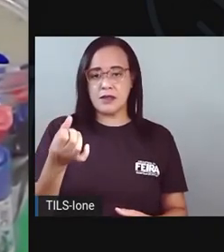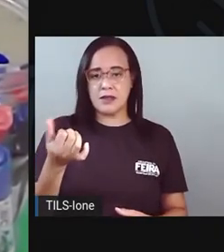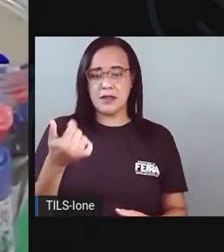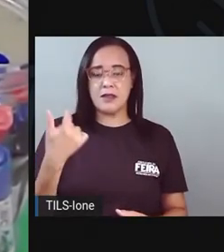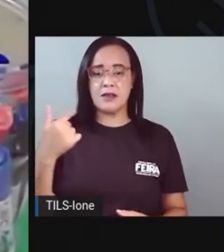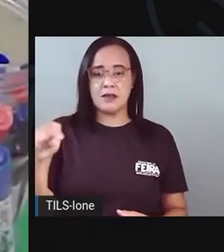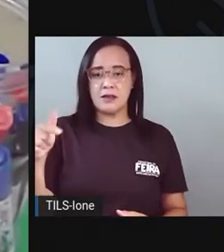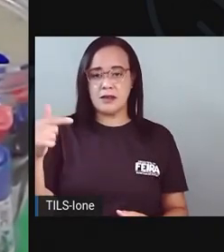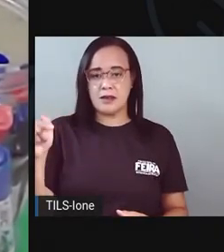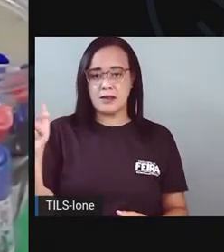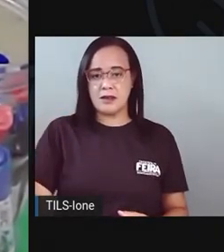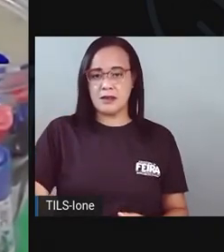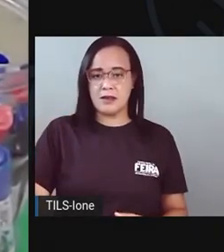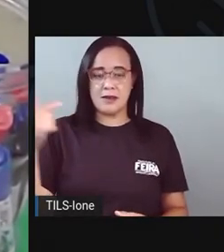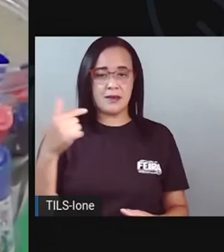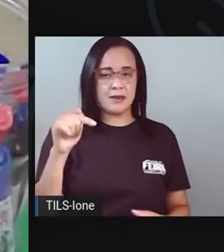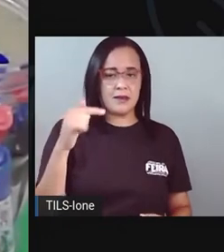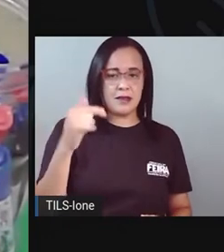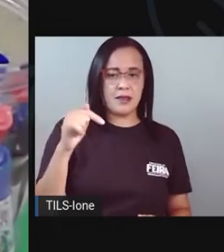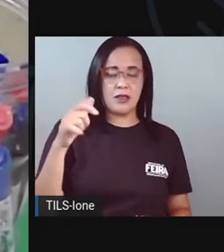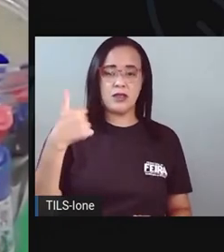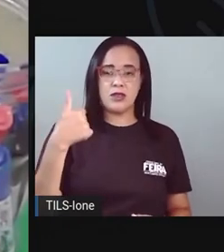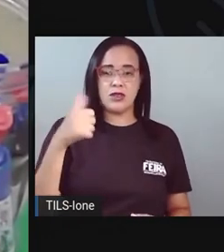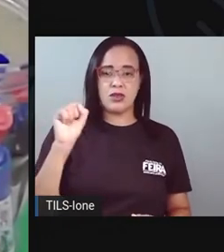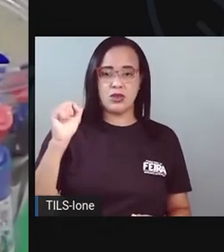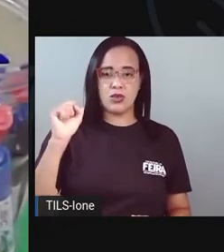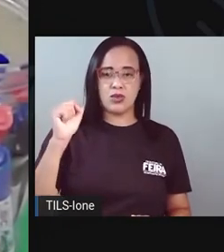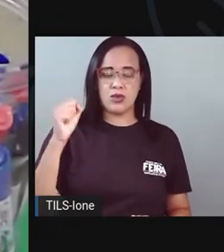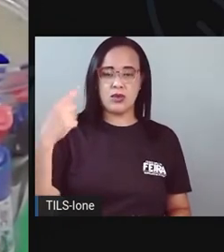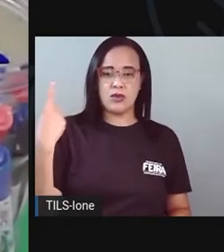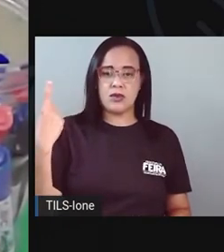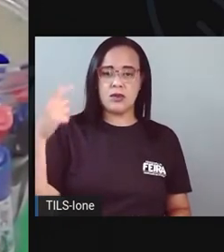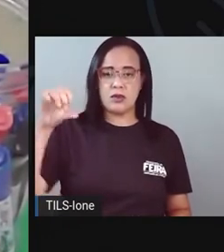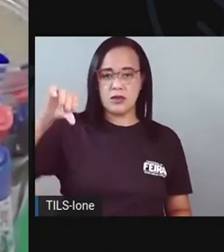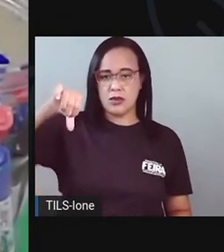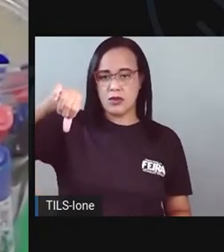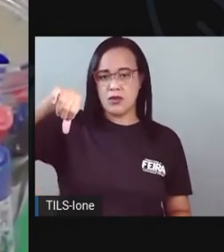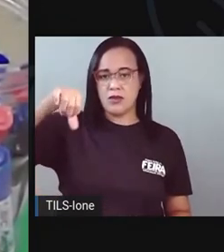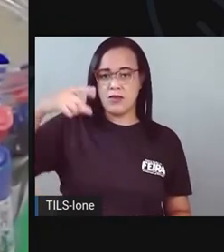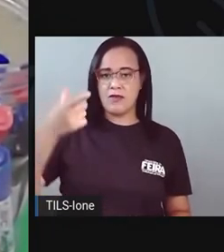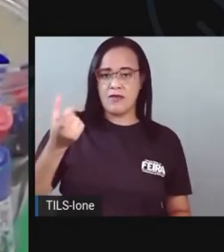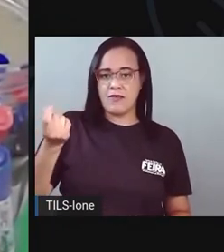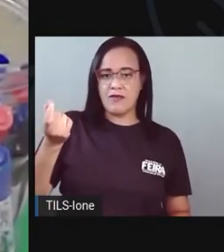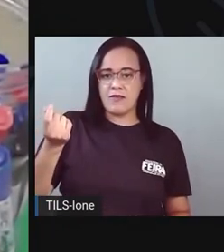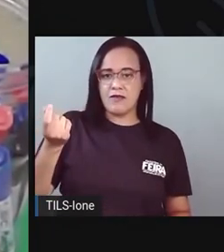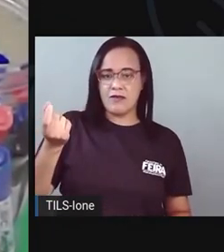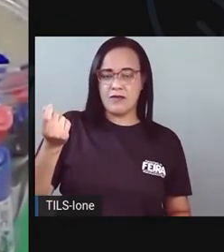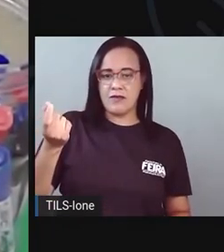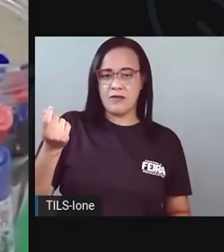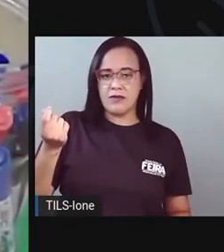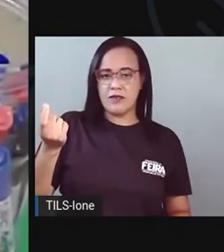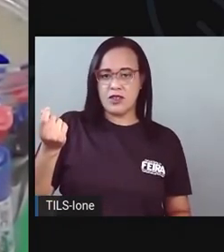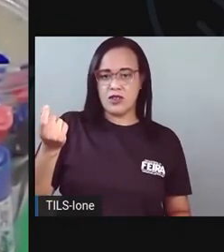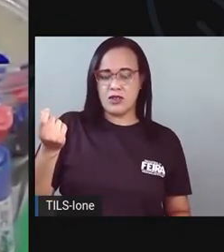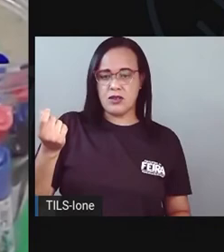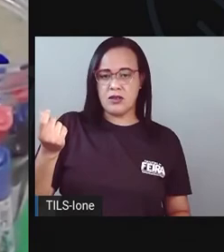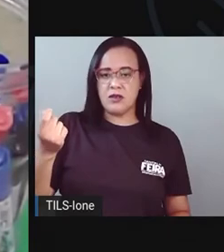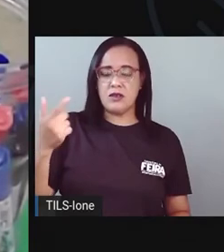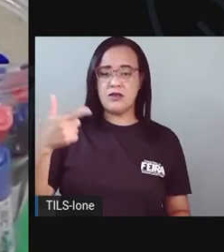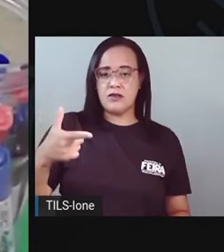Dezessete. Dezoito. Dezenove. Vinte.